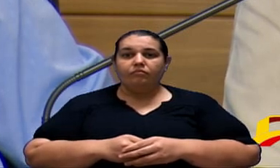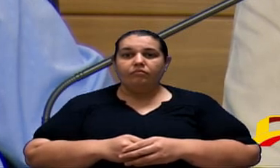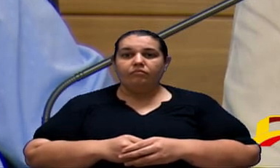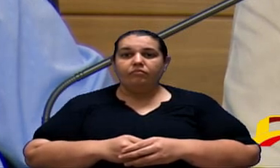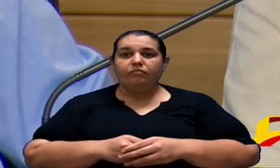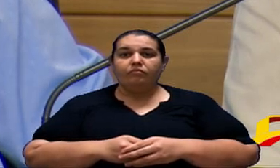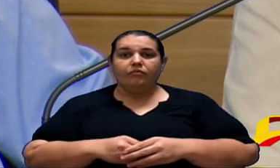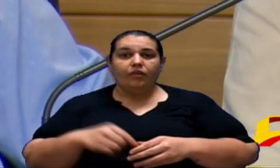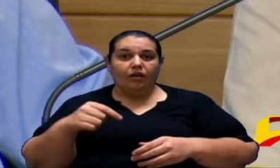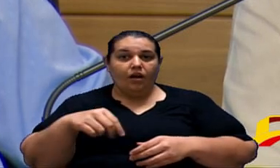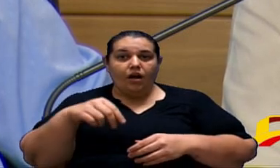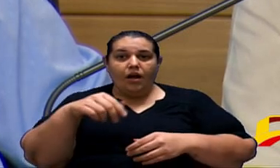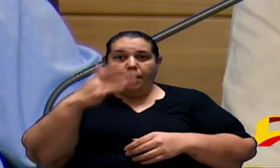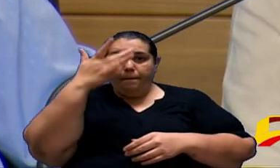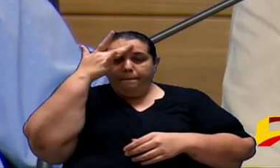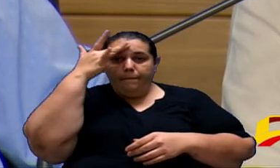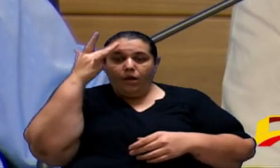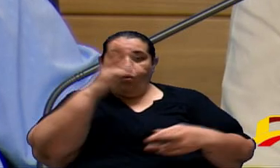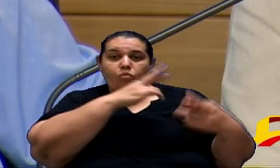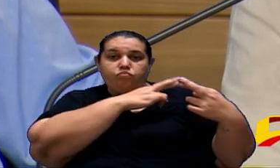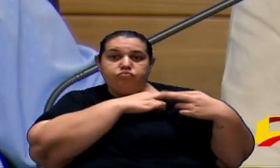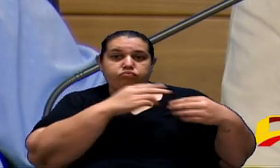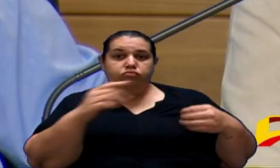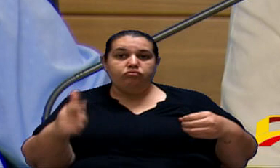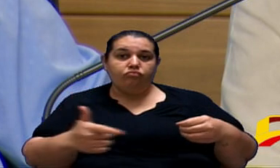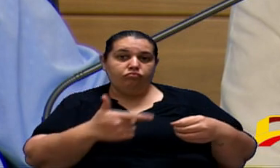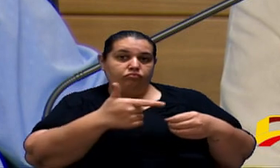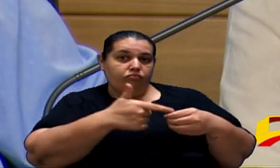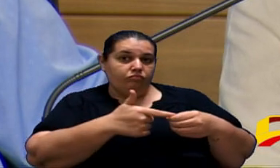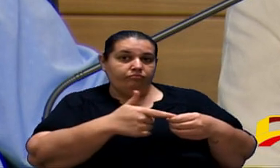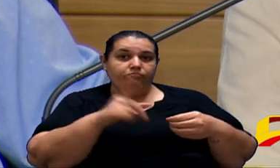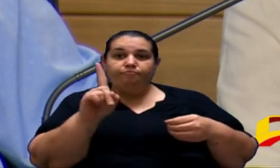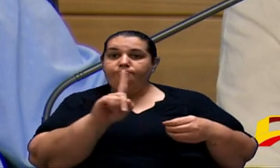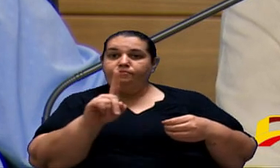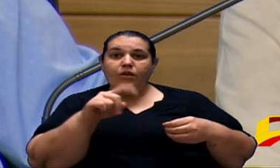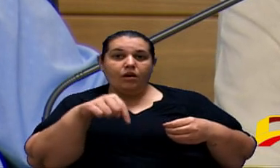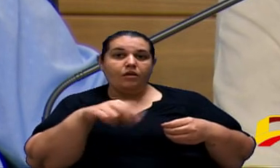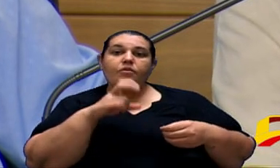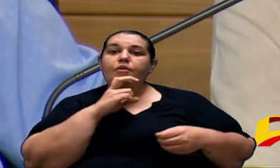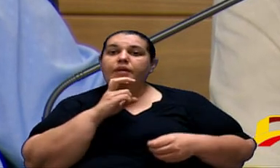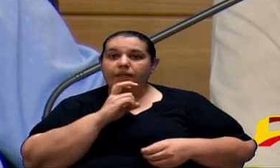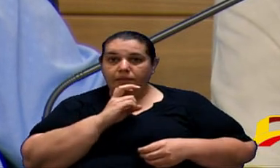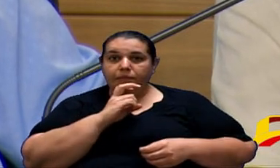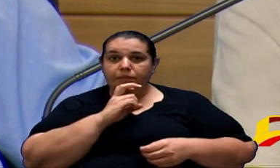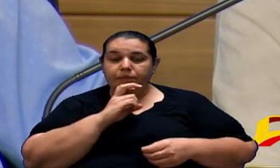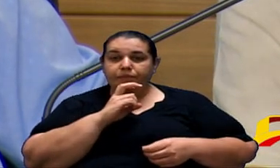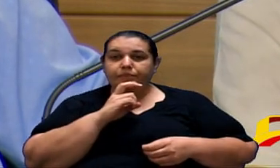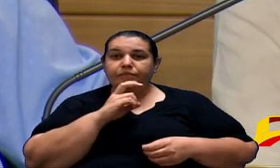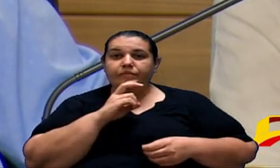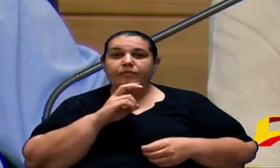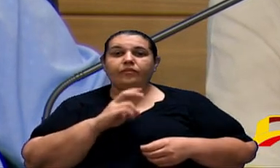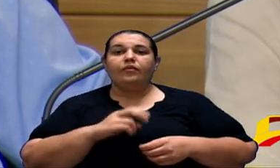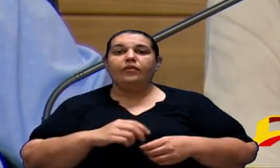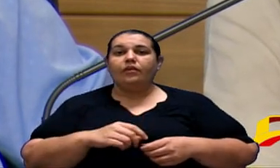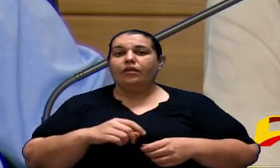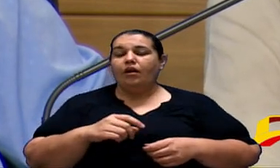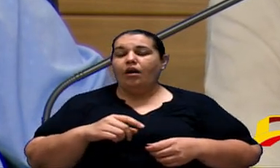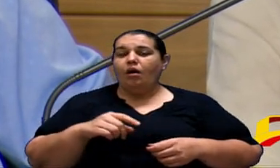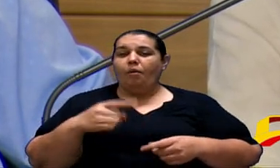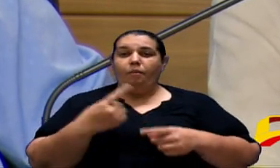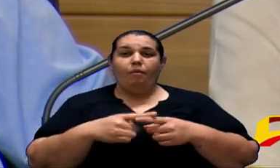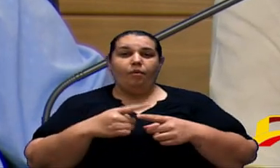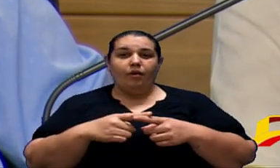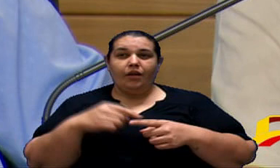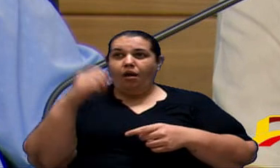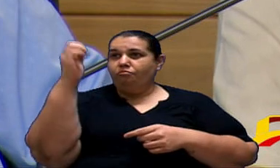o autosserviço dos postos de combustível deixar claro que para Sorocaba isso não vai acontecer em que pese que isso é uma decisão